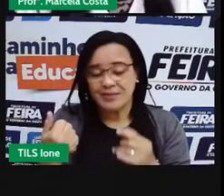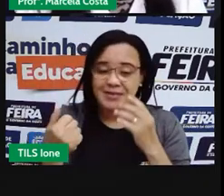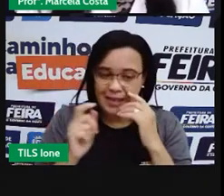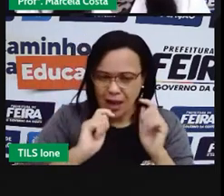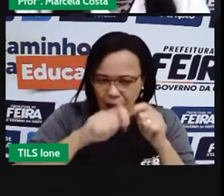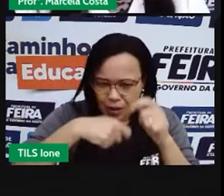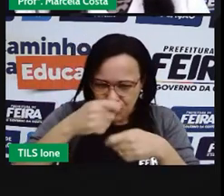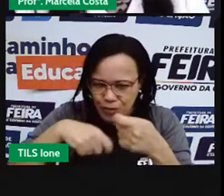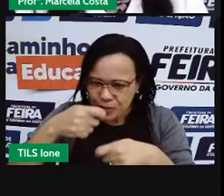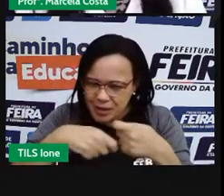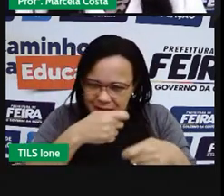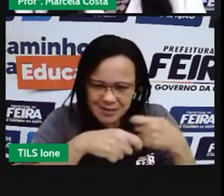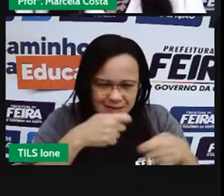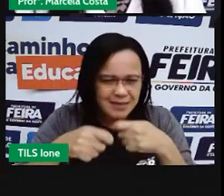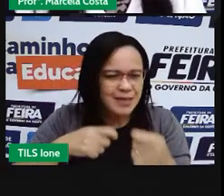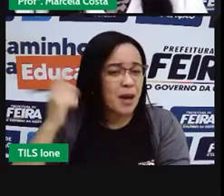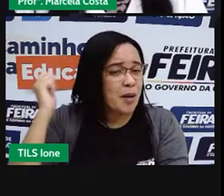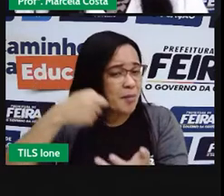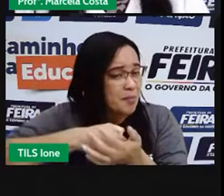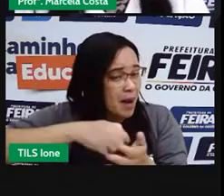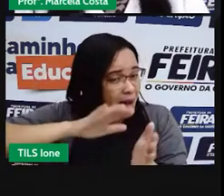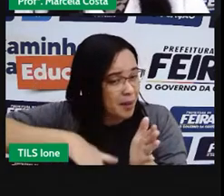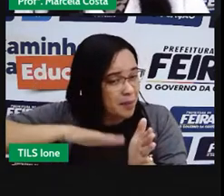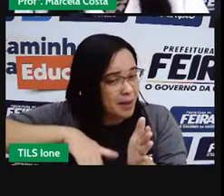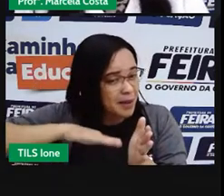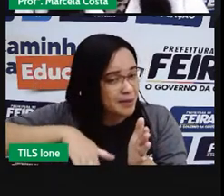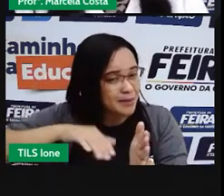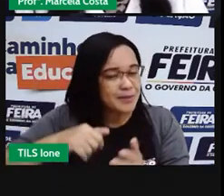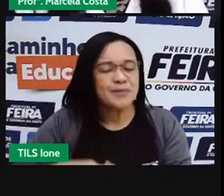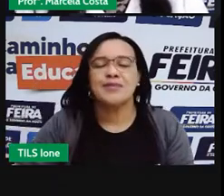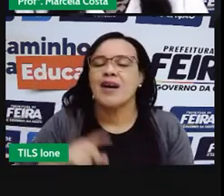economize pague o valor menor na sua tira.